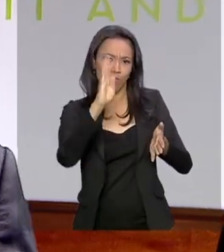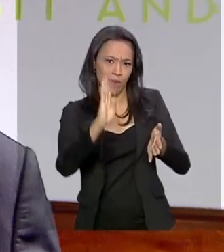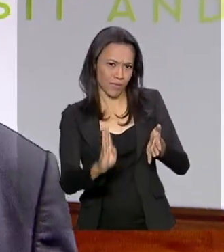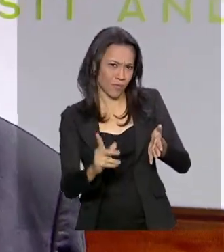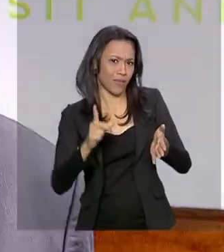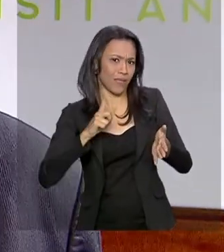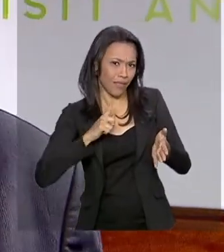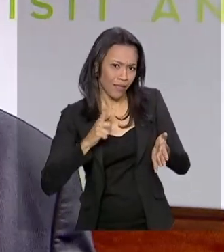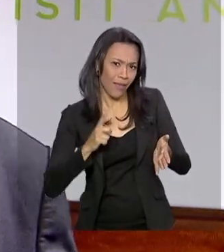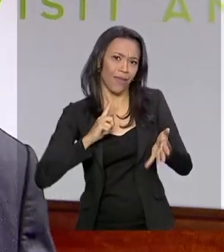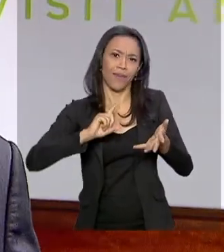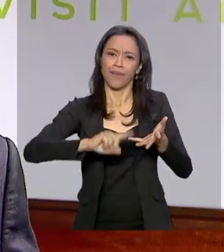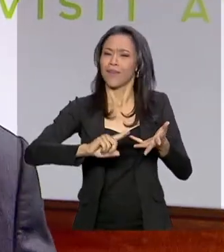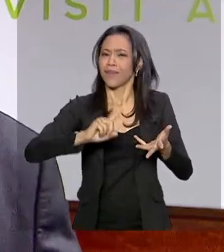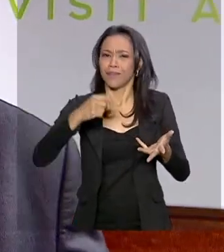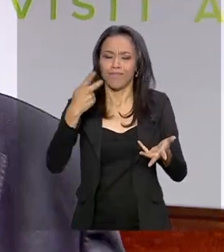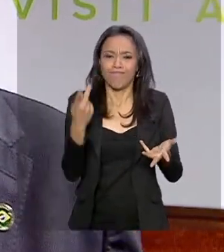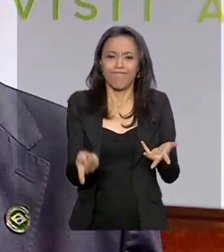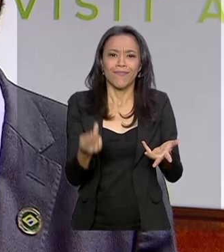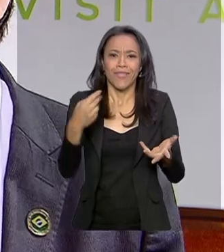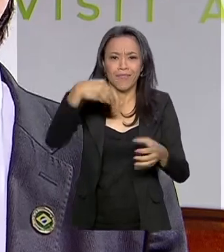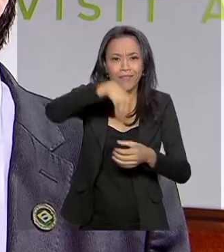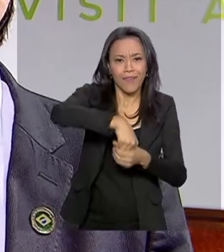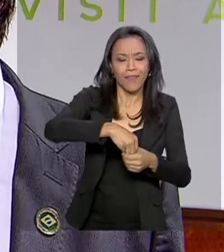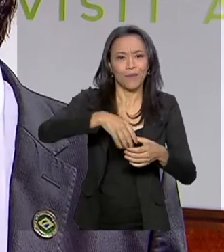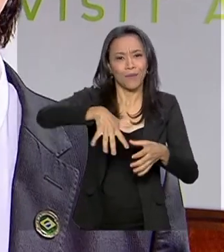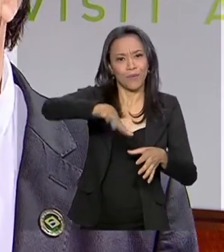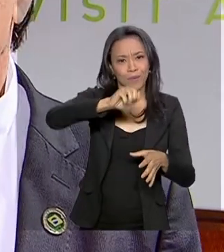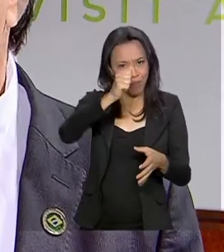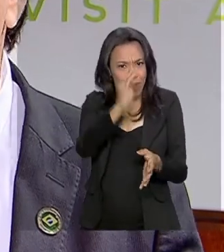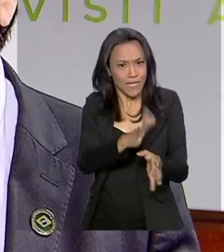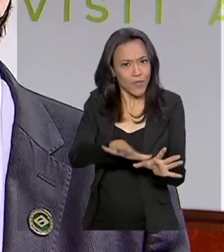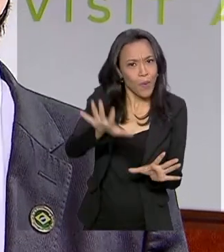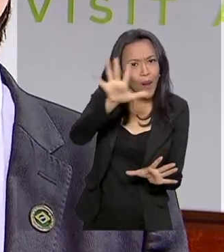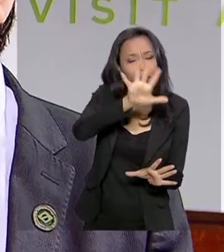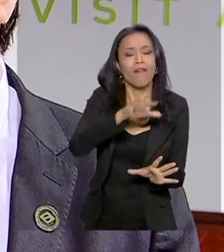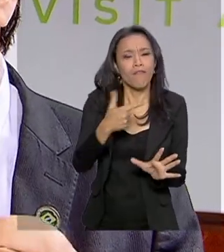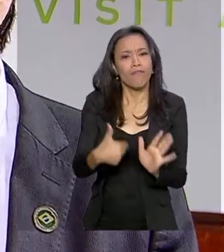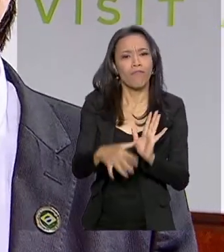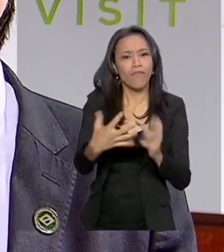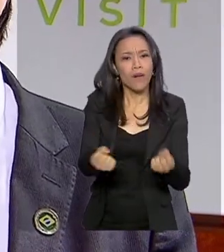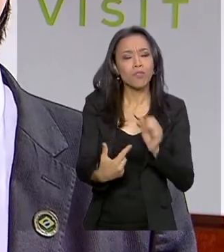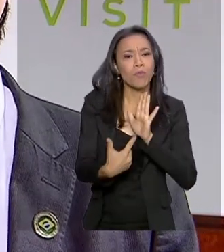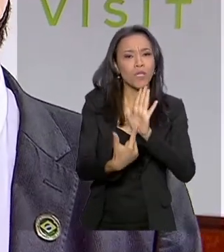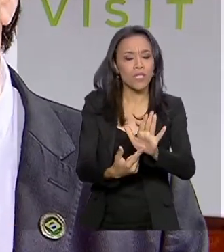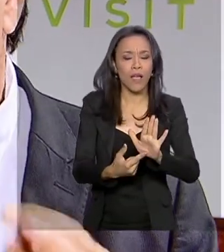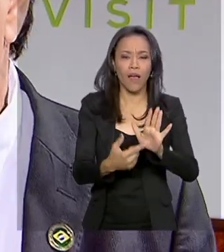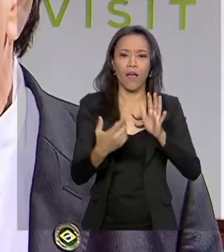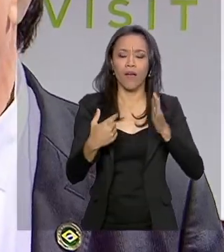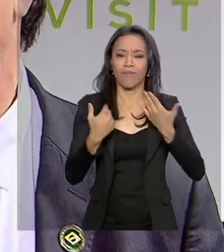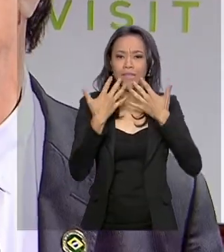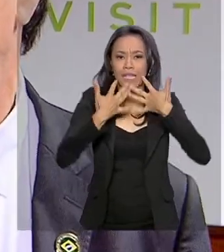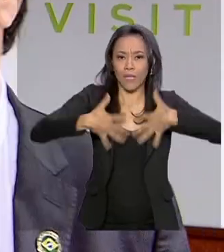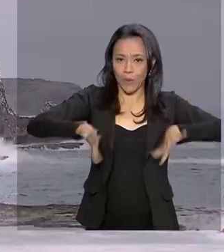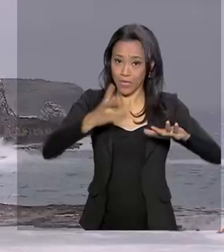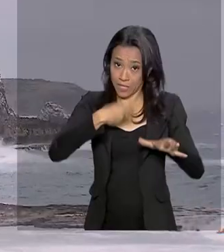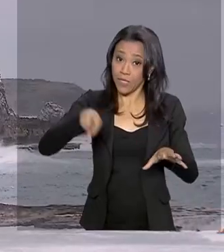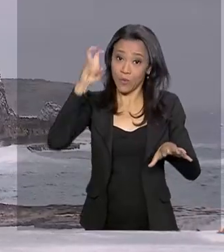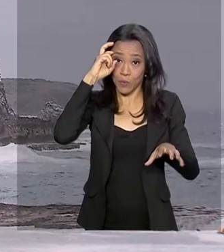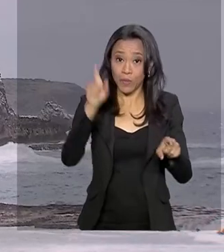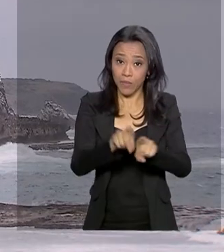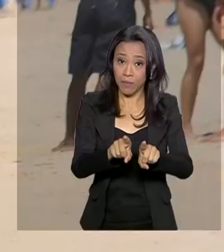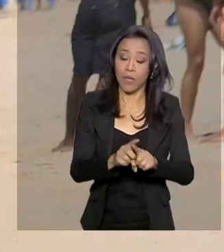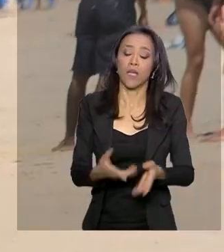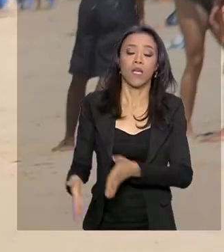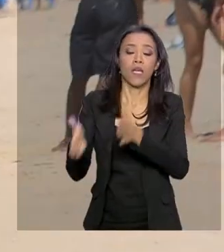tanto ilhas pluviais, ilhas oceânicas, enfim, vamos focar nos nossos recursos naturais e culturais. No